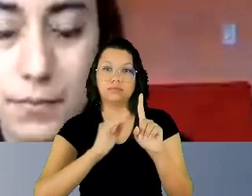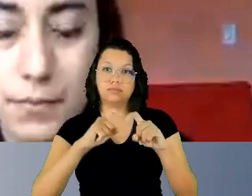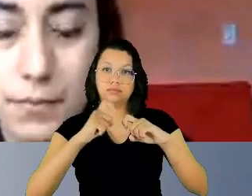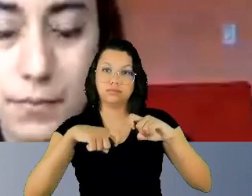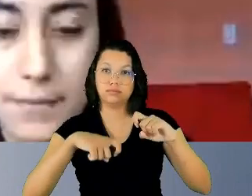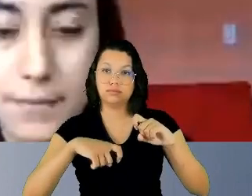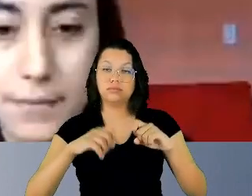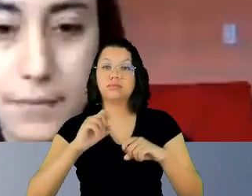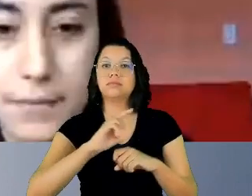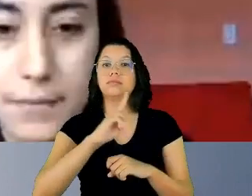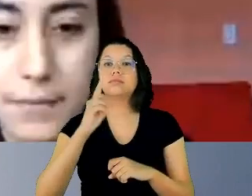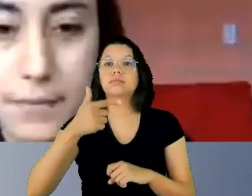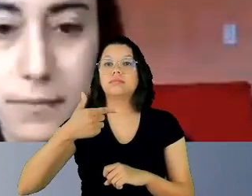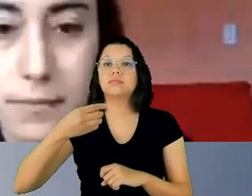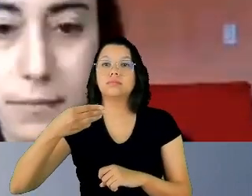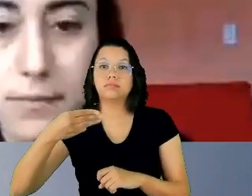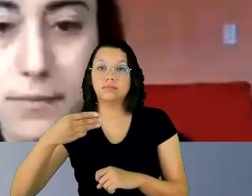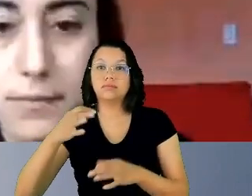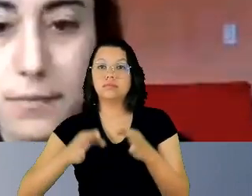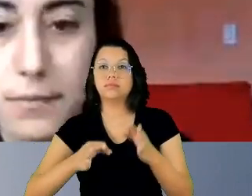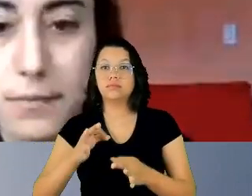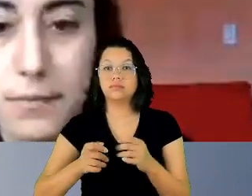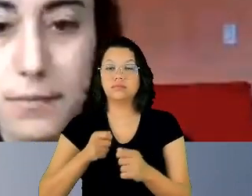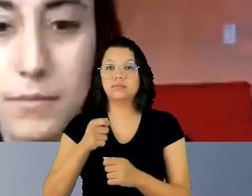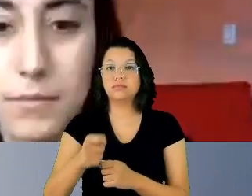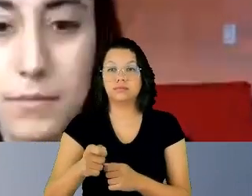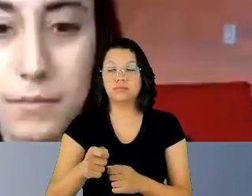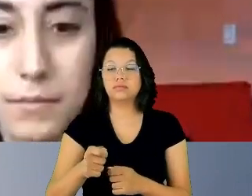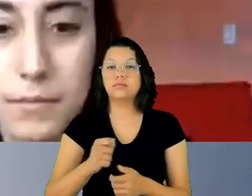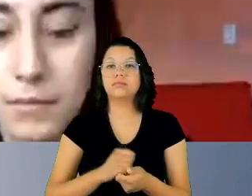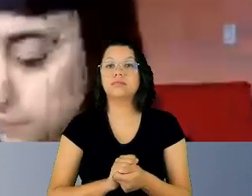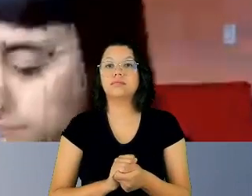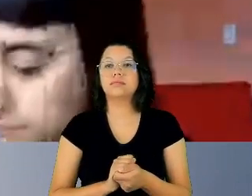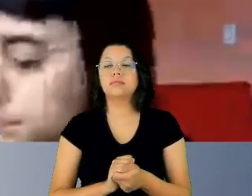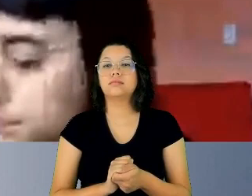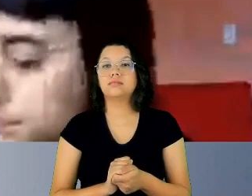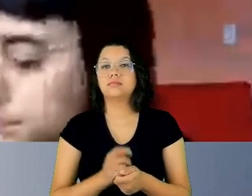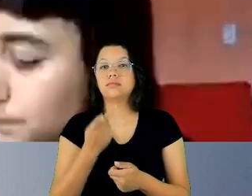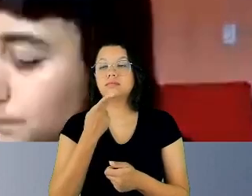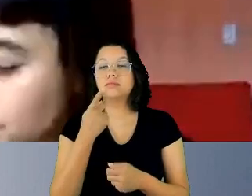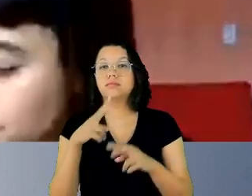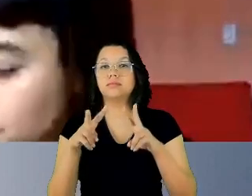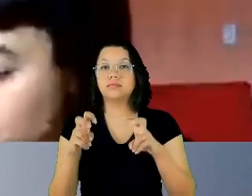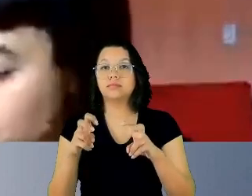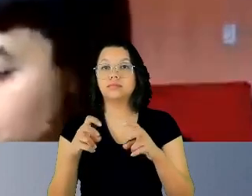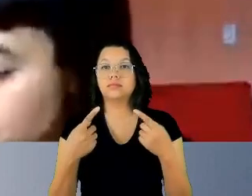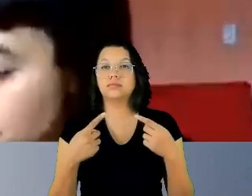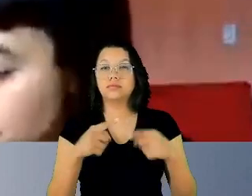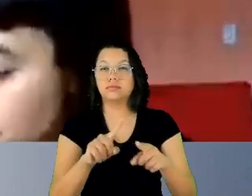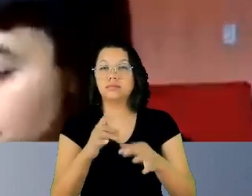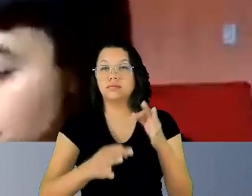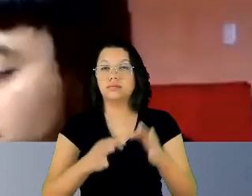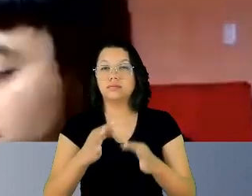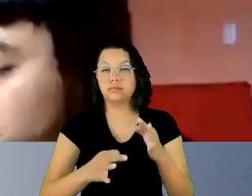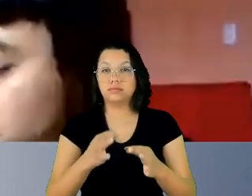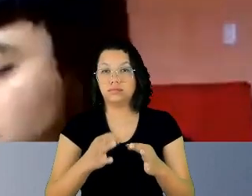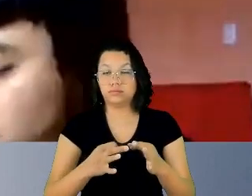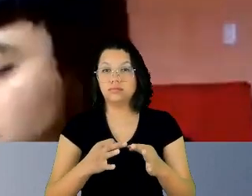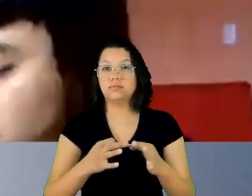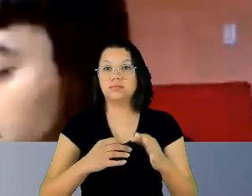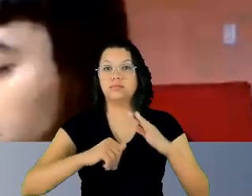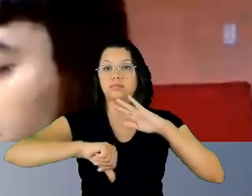No dia 23, a juíza Raia Clare Baldresca sobre os desafios no julgamento do crime de importunação